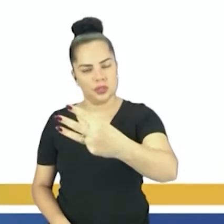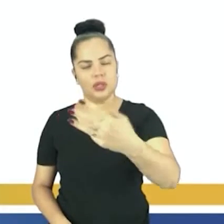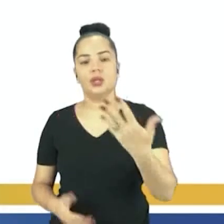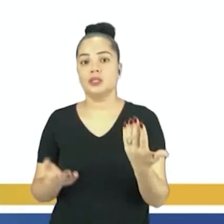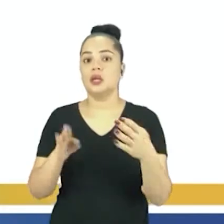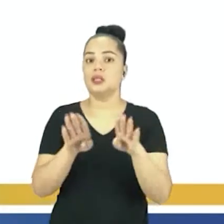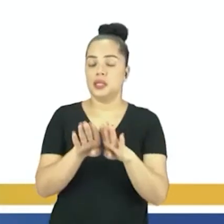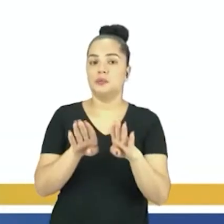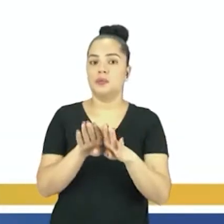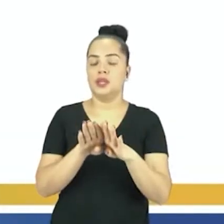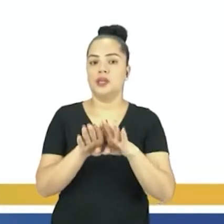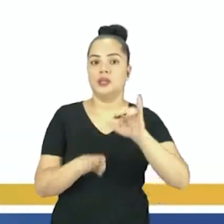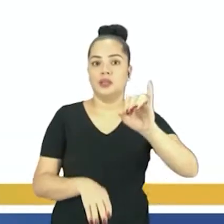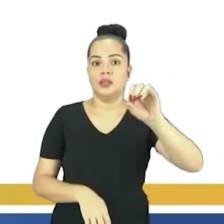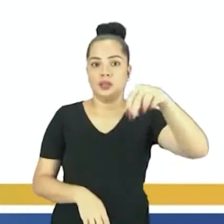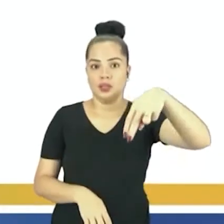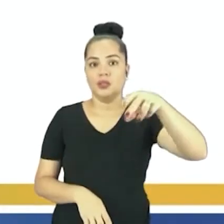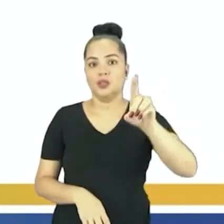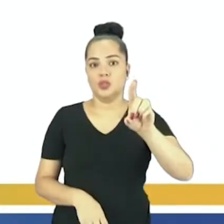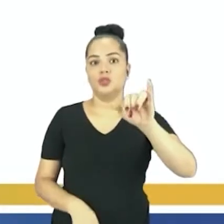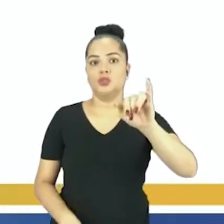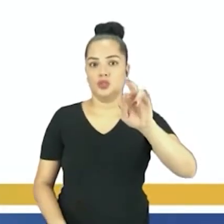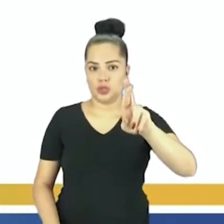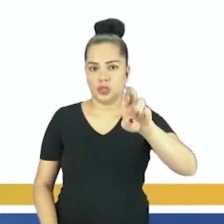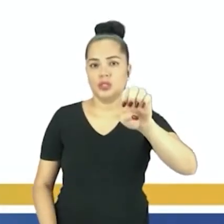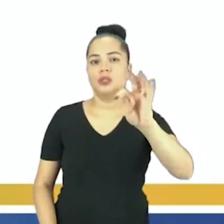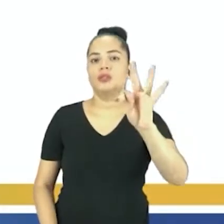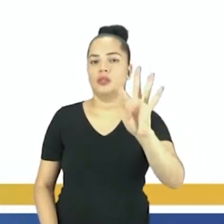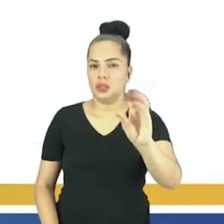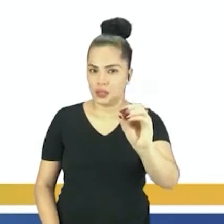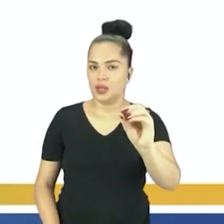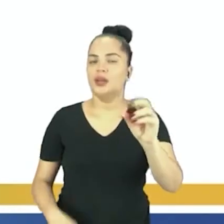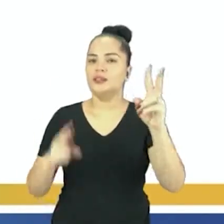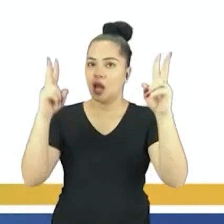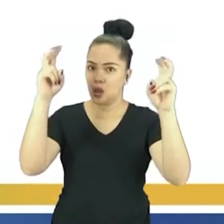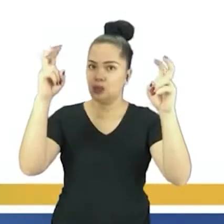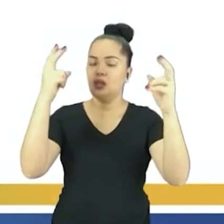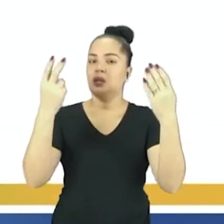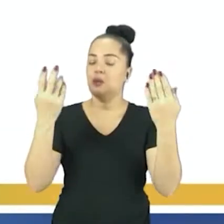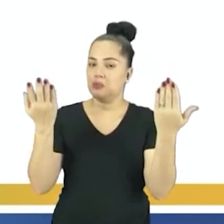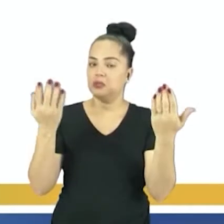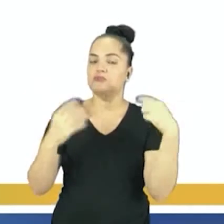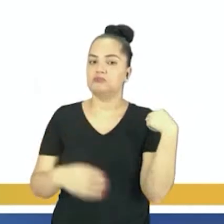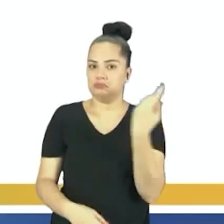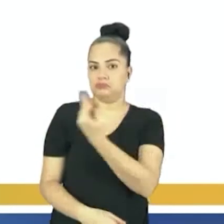indiretas, que já exatamente abarca esse assunto que nós estamos estudando agora,